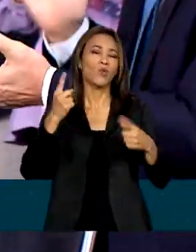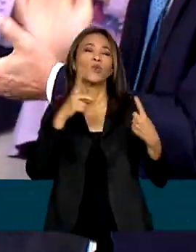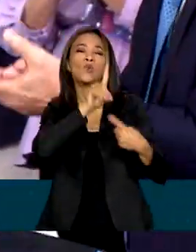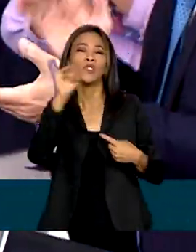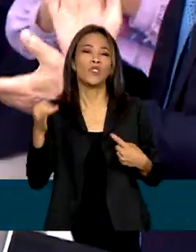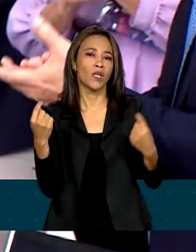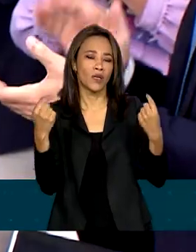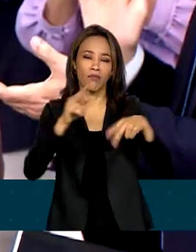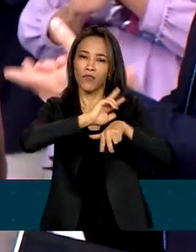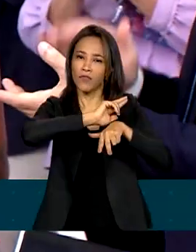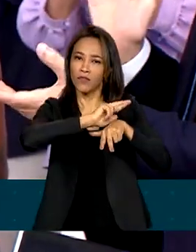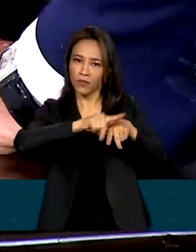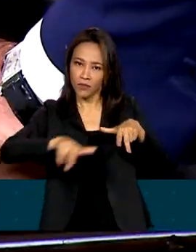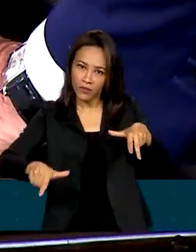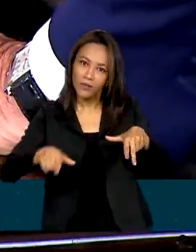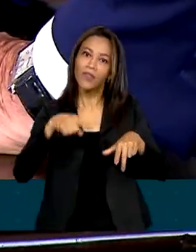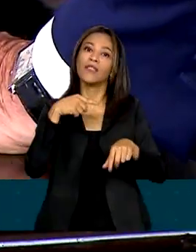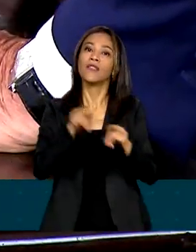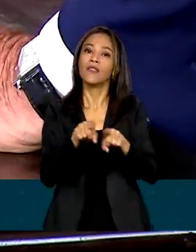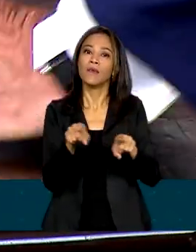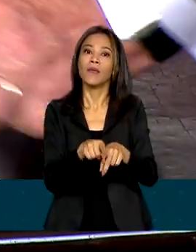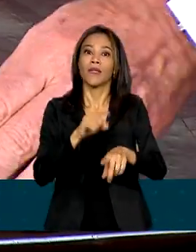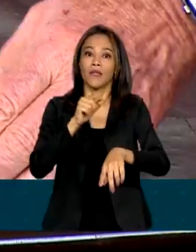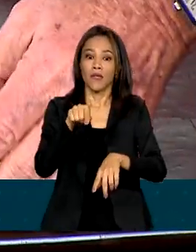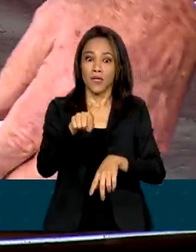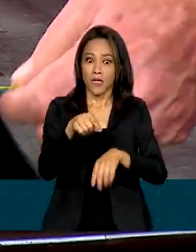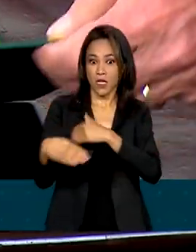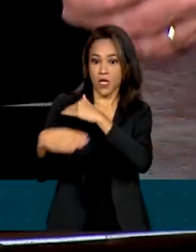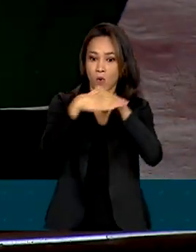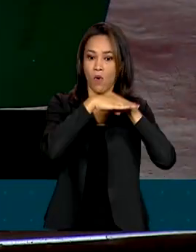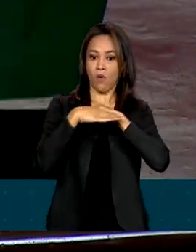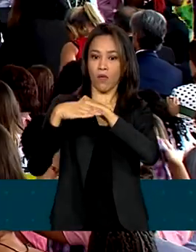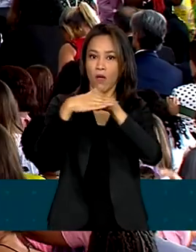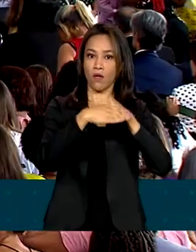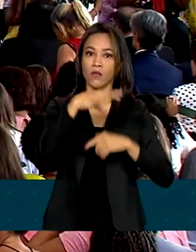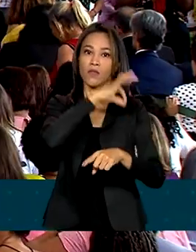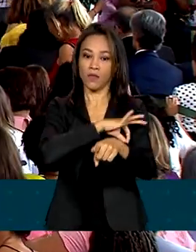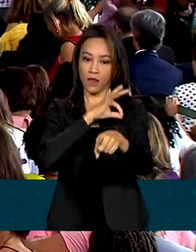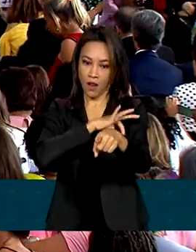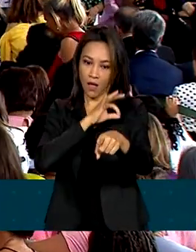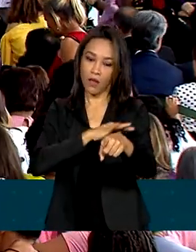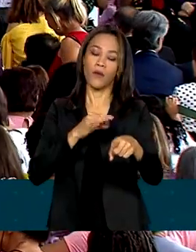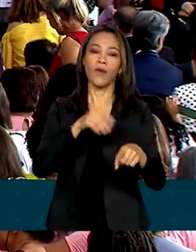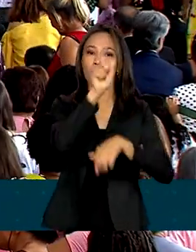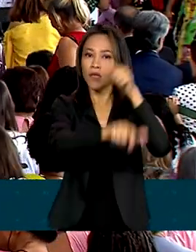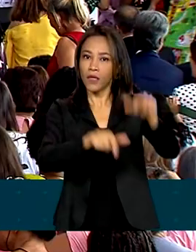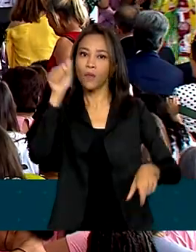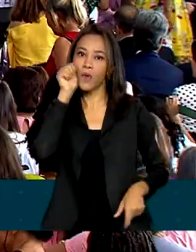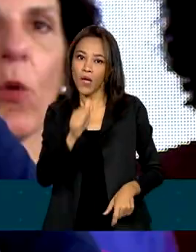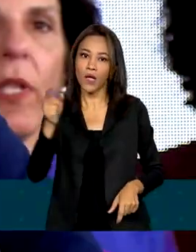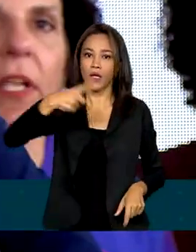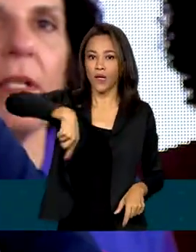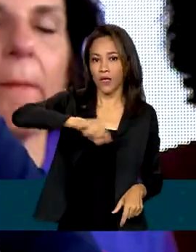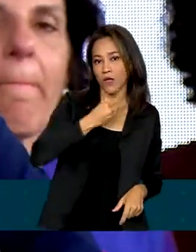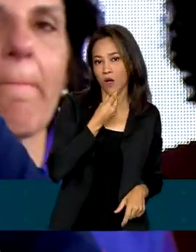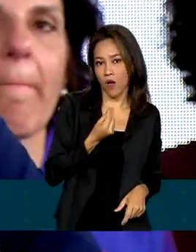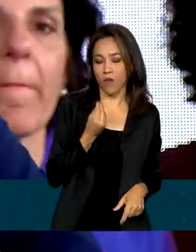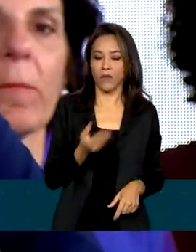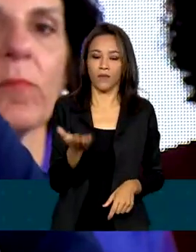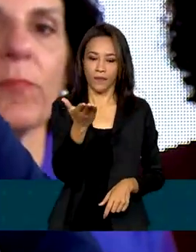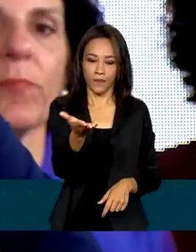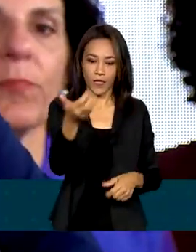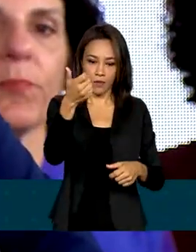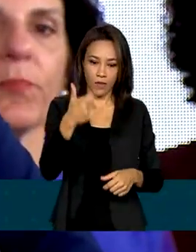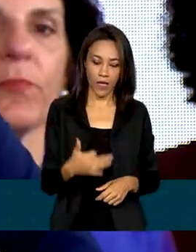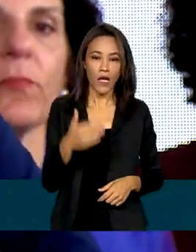em 14 de março, e o que determina a igualdade salarial entre mulheres e homens. Quanto mais as